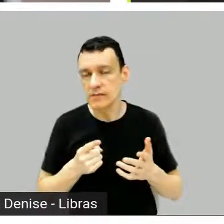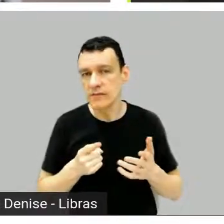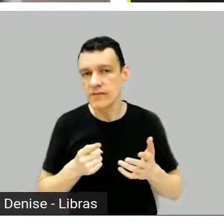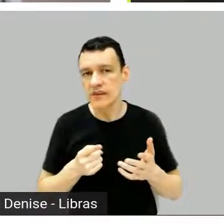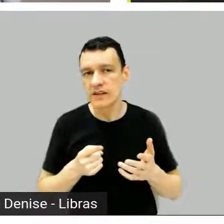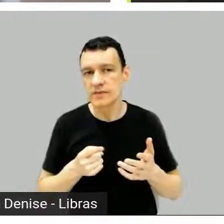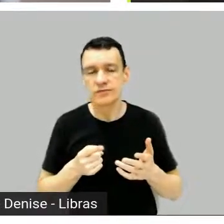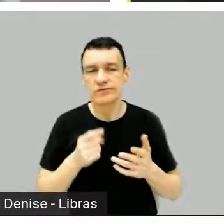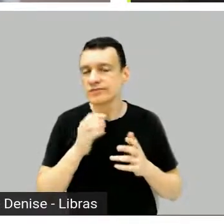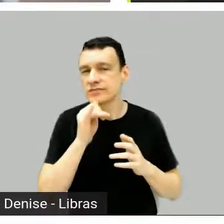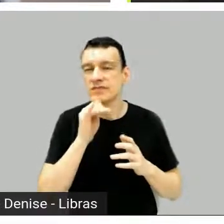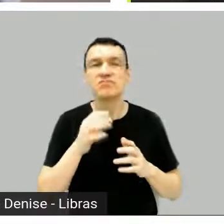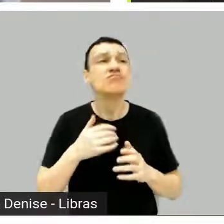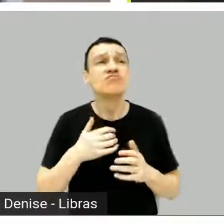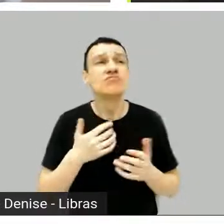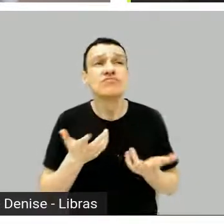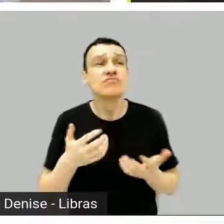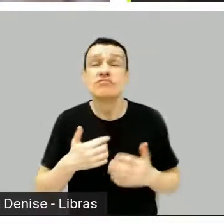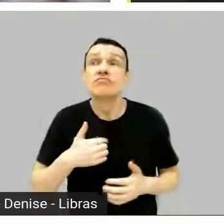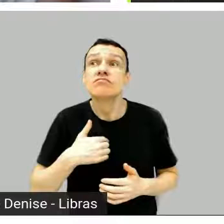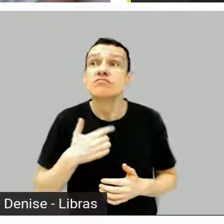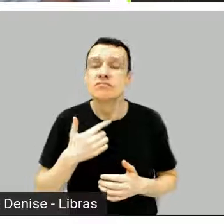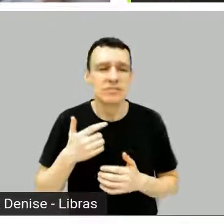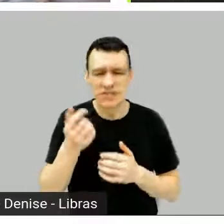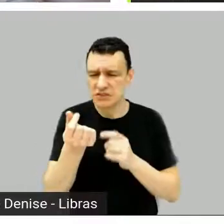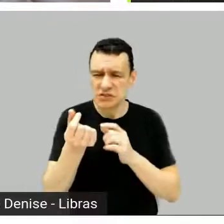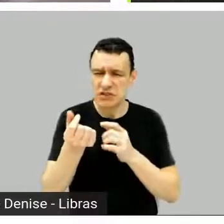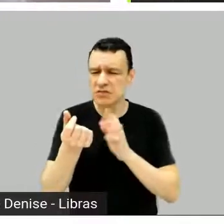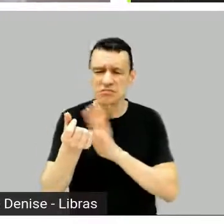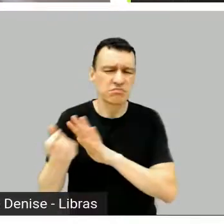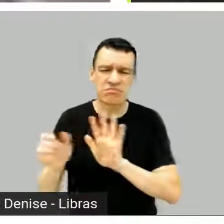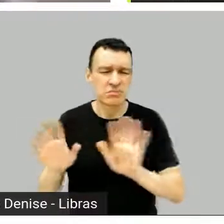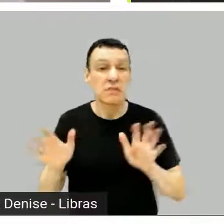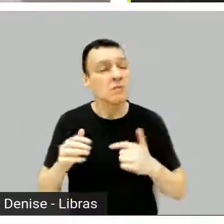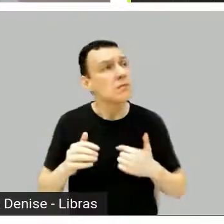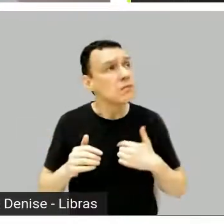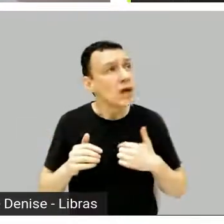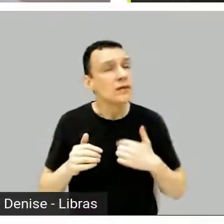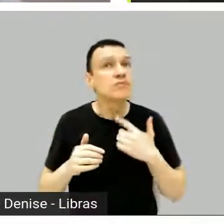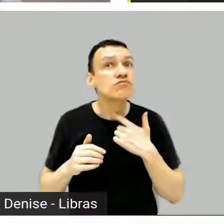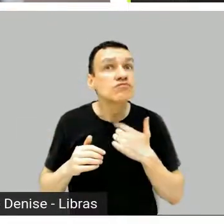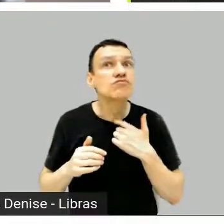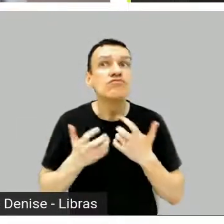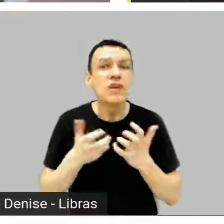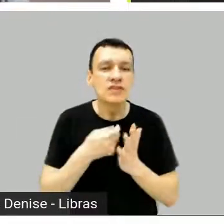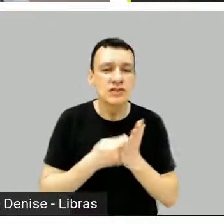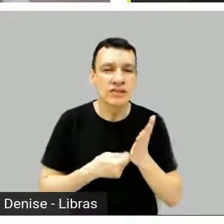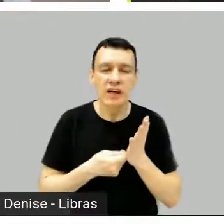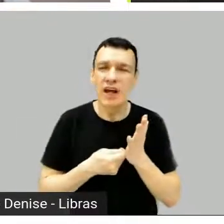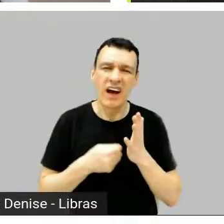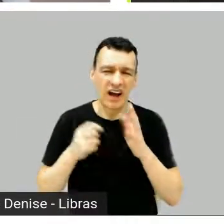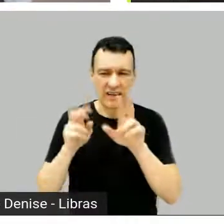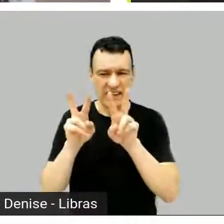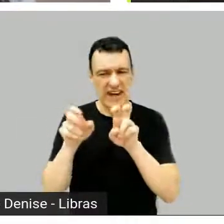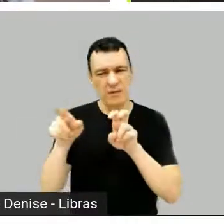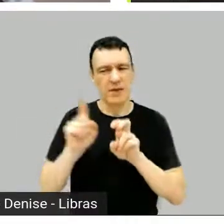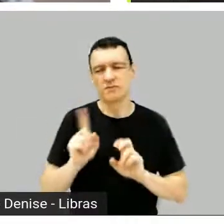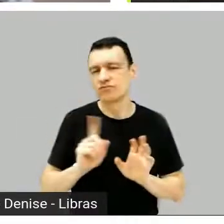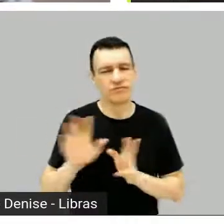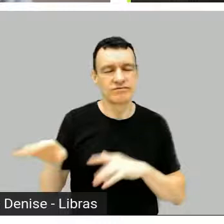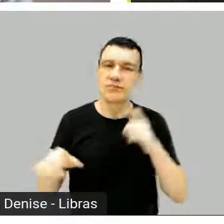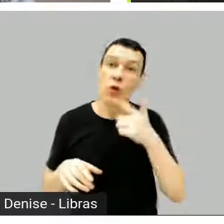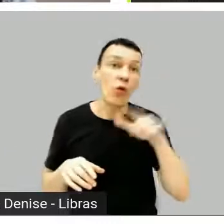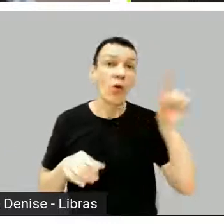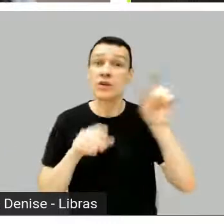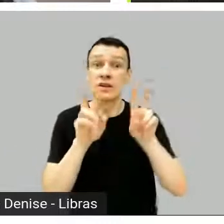Quase que um hobby, né? Se fosse algo que você está fazendo ali, porque você quer, não... Você não precisa, mas você